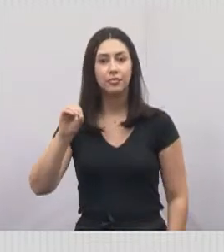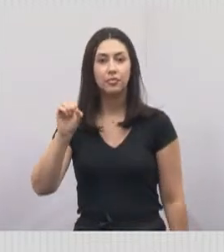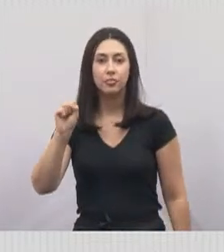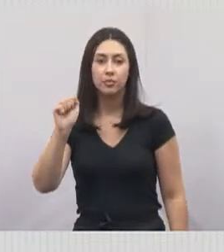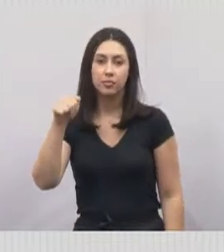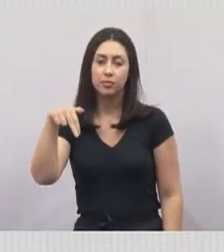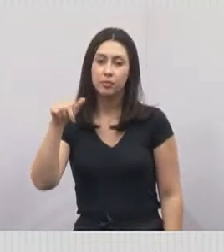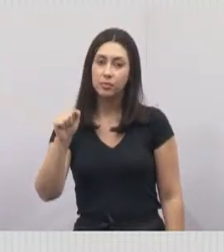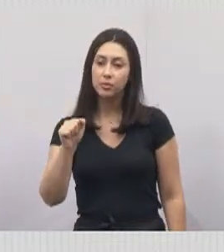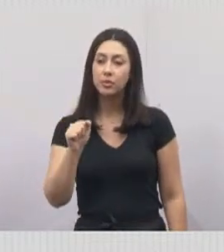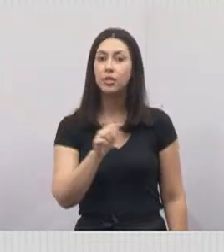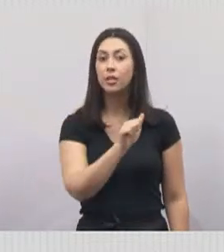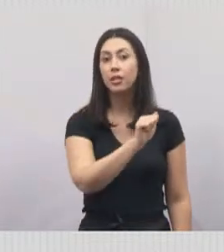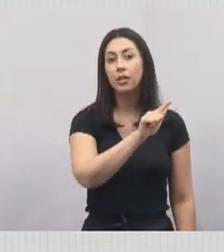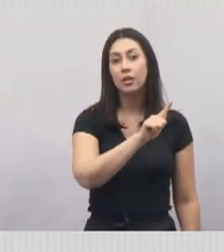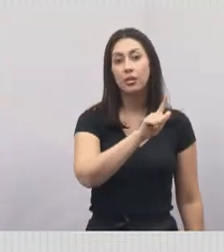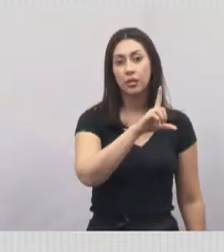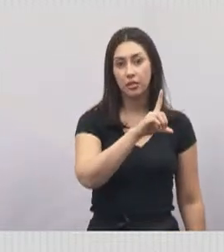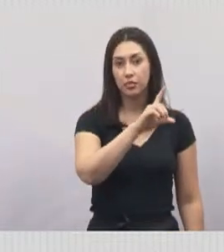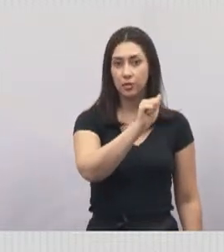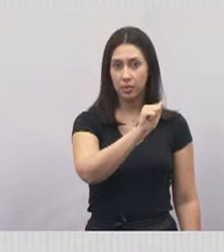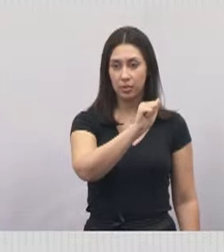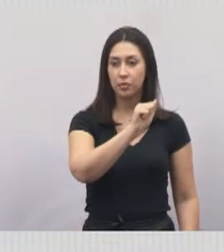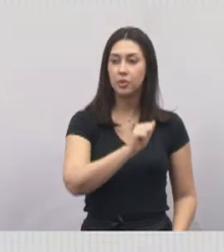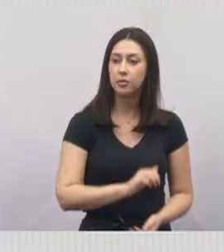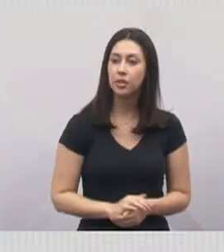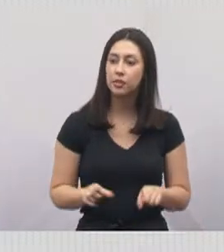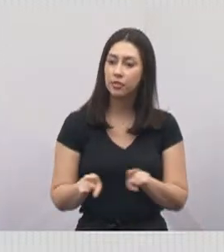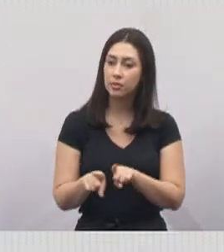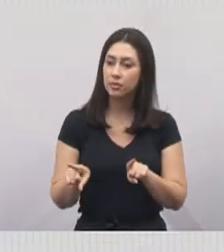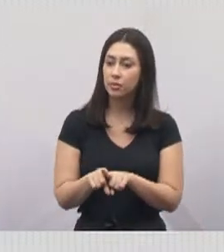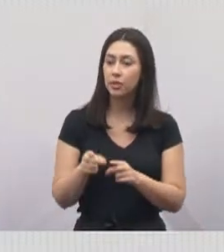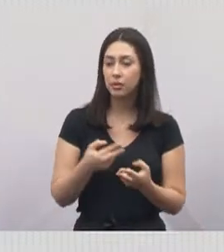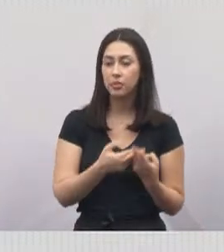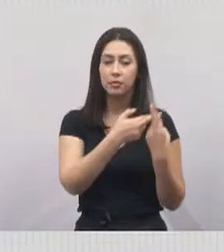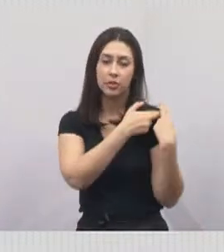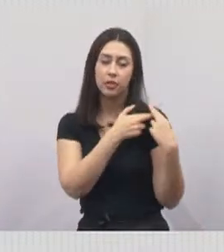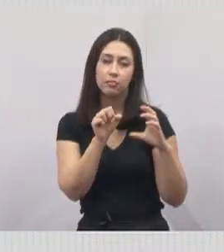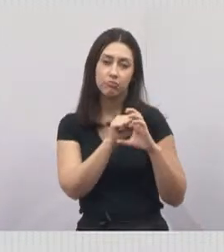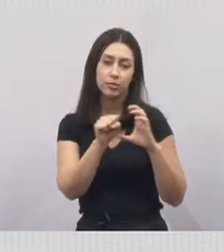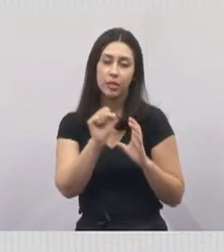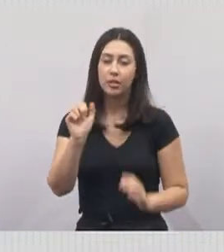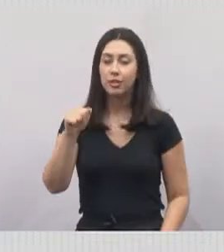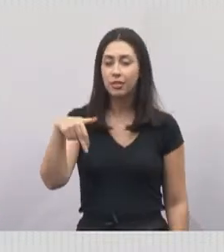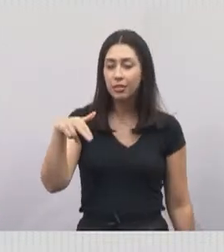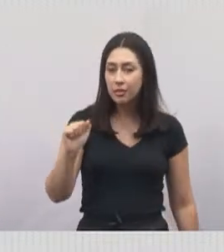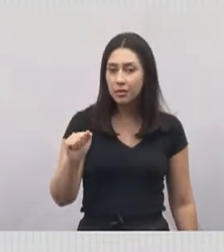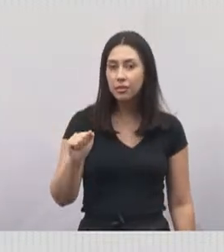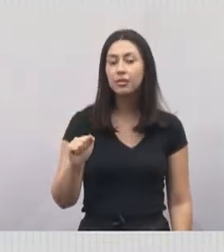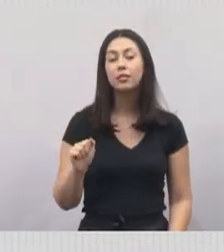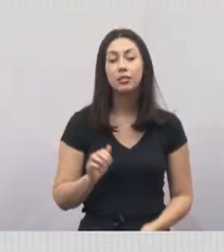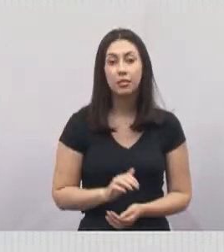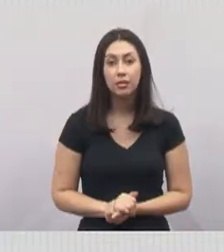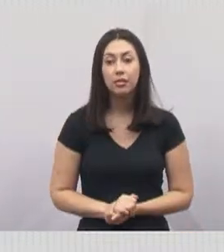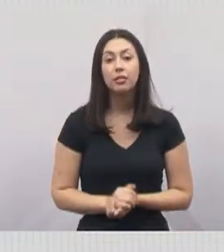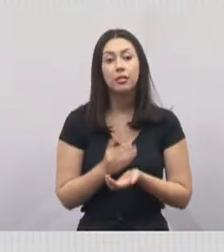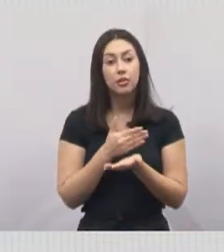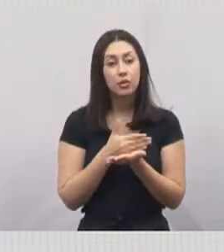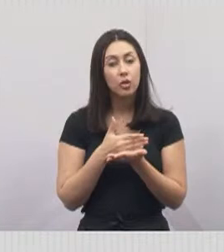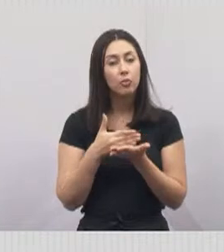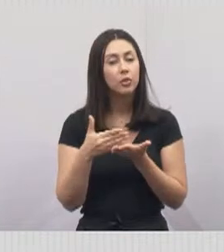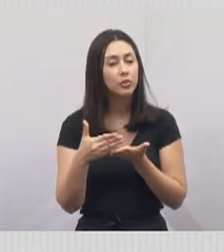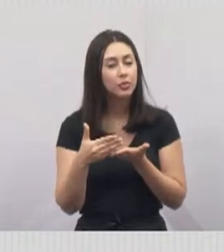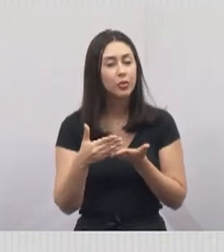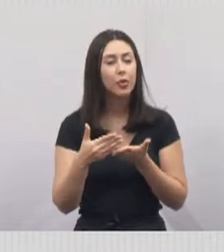Parabéns à Superintendente da Santa Casa, Ana Aquina, e o início do